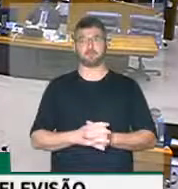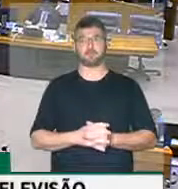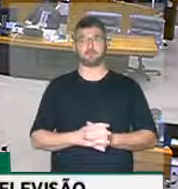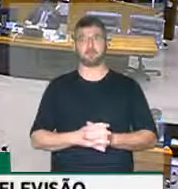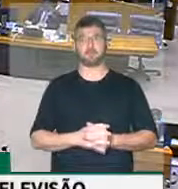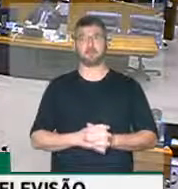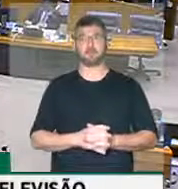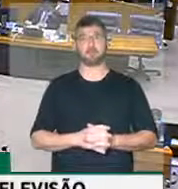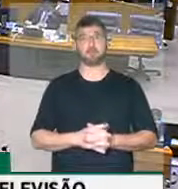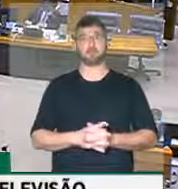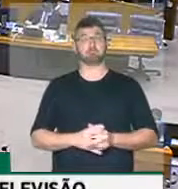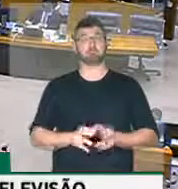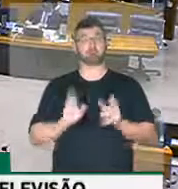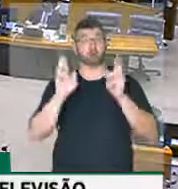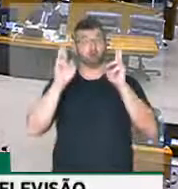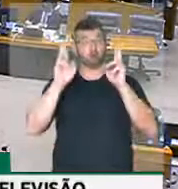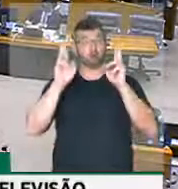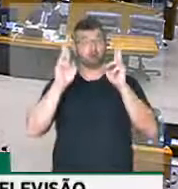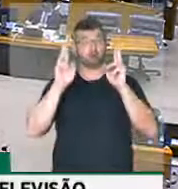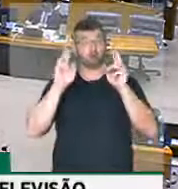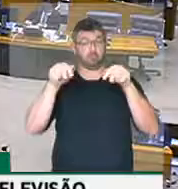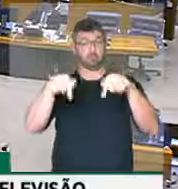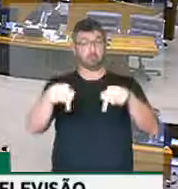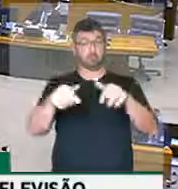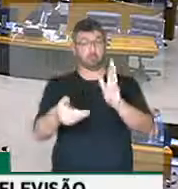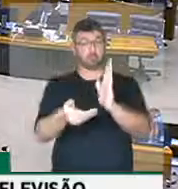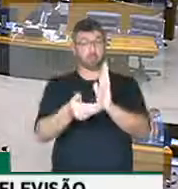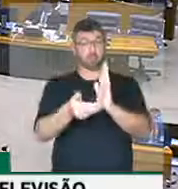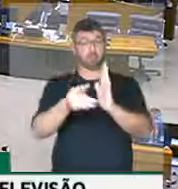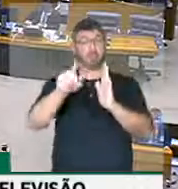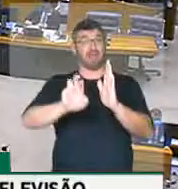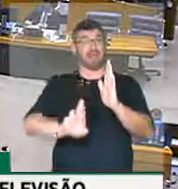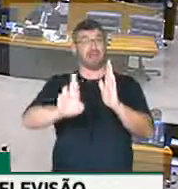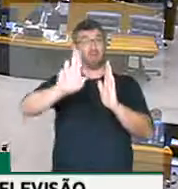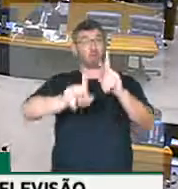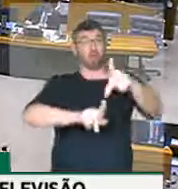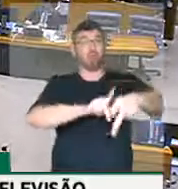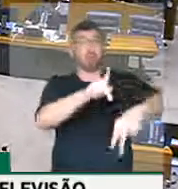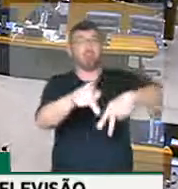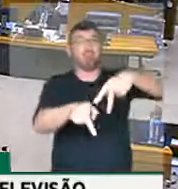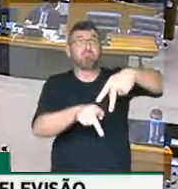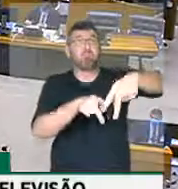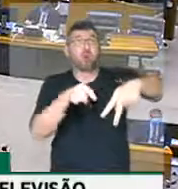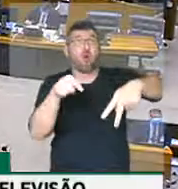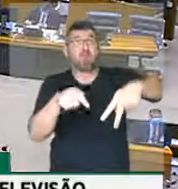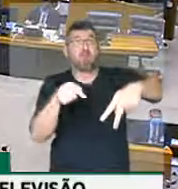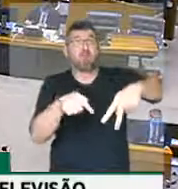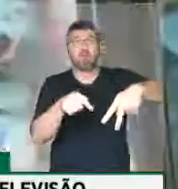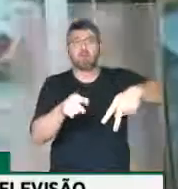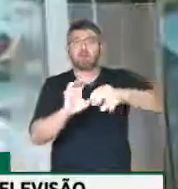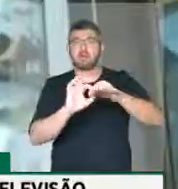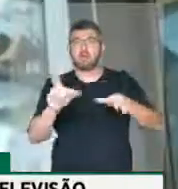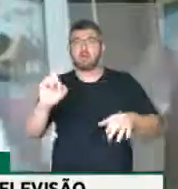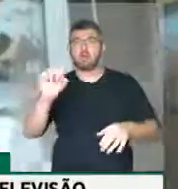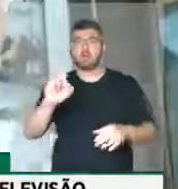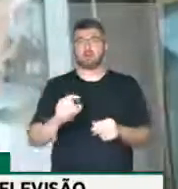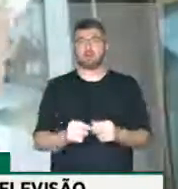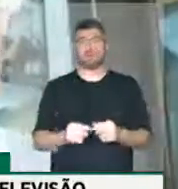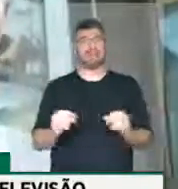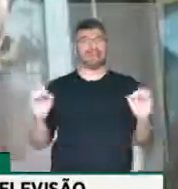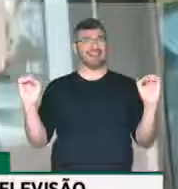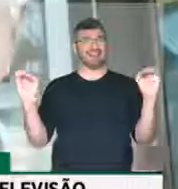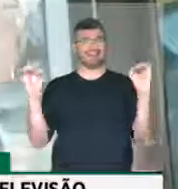Eu espero que nesta casa, que é a representação do povo brasileiro, não legalize uma